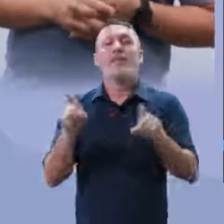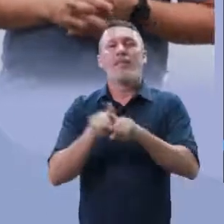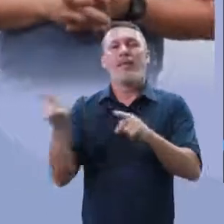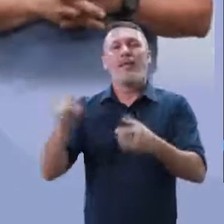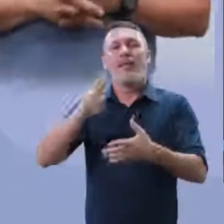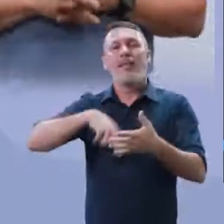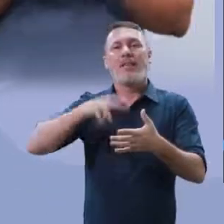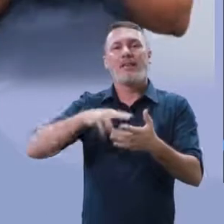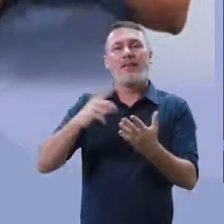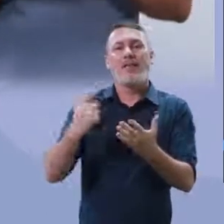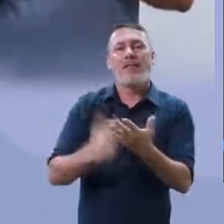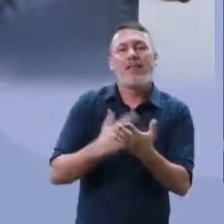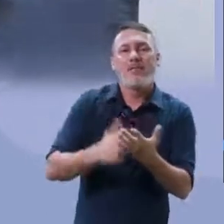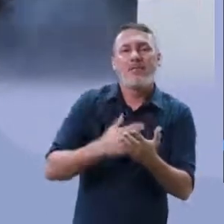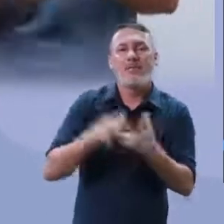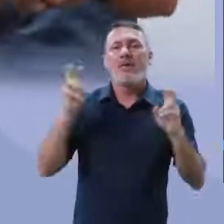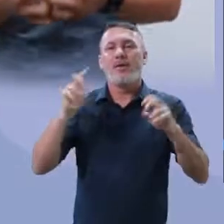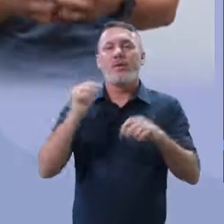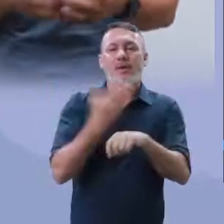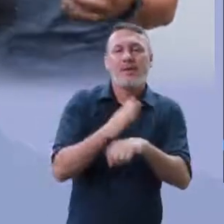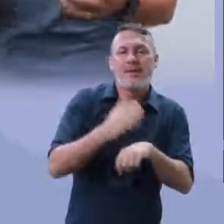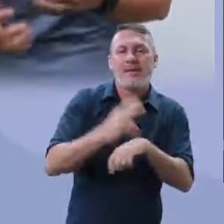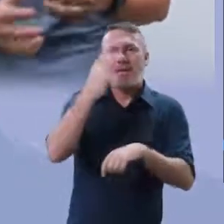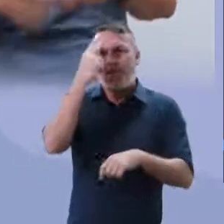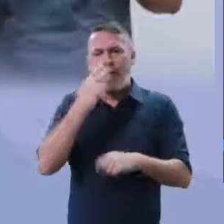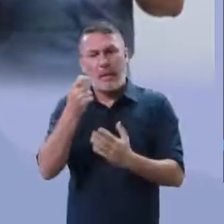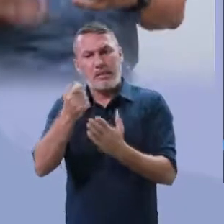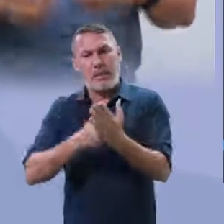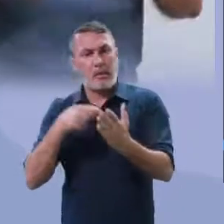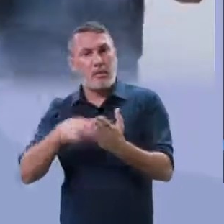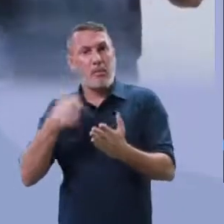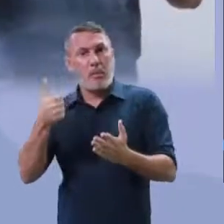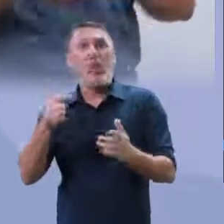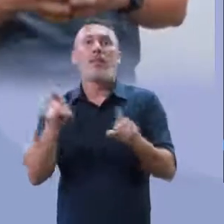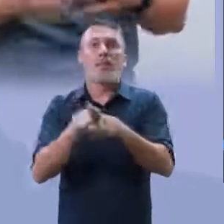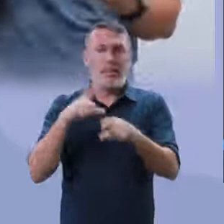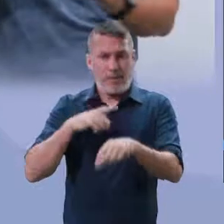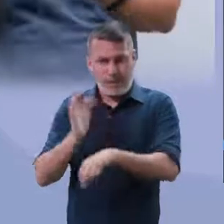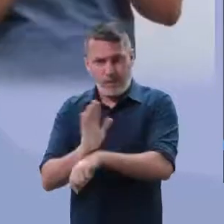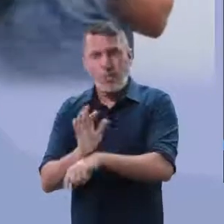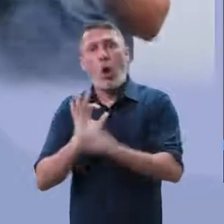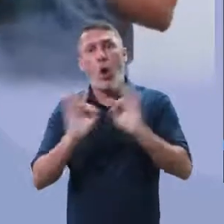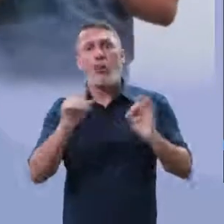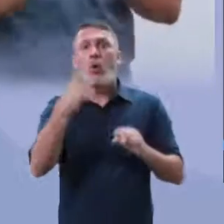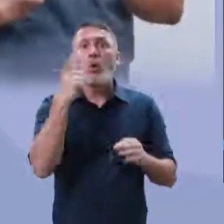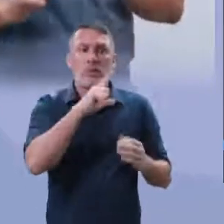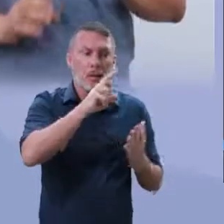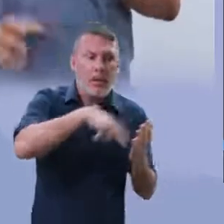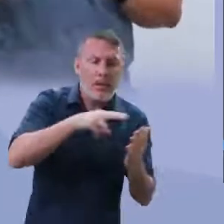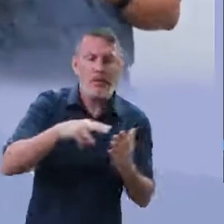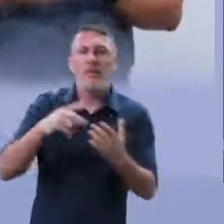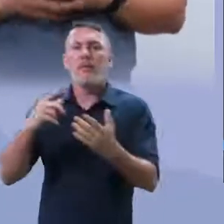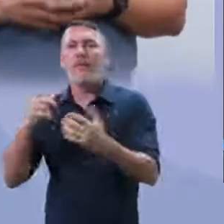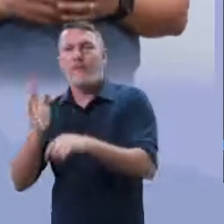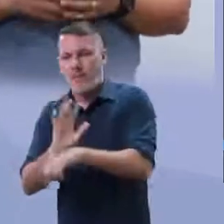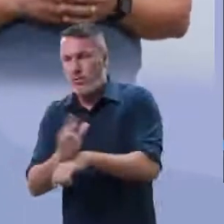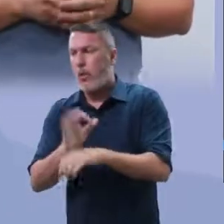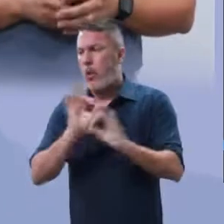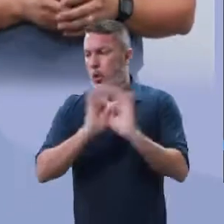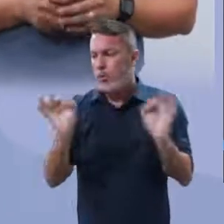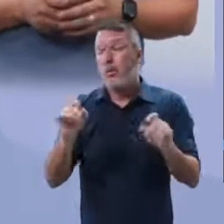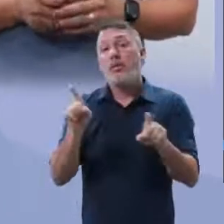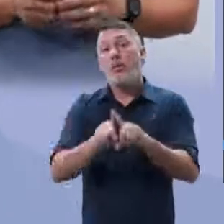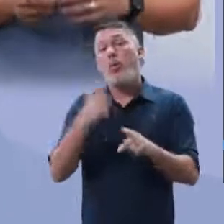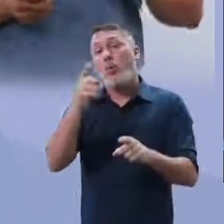também do ensaio sobre a cegueira, da literatura, o texto, livro e também o filme que aí vai ser o critério como que você vai colocar